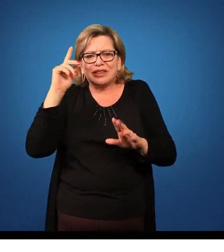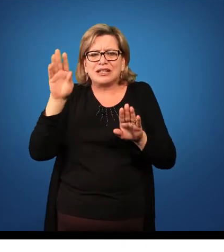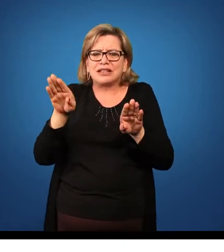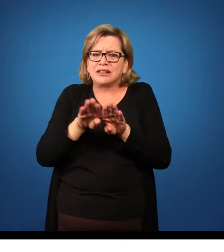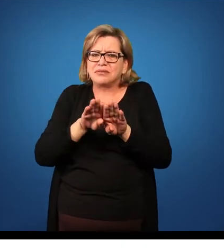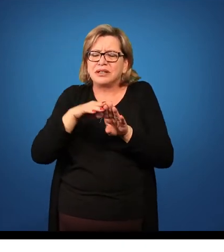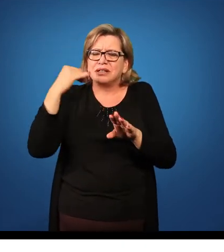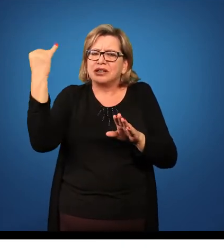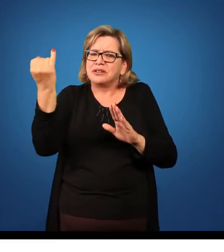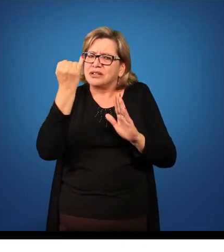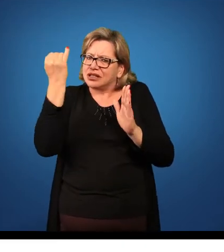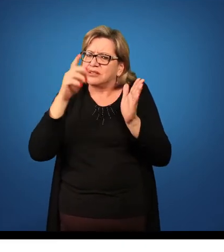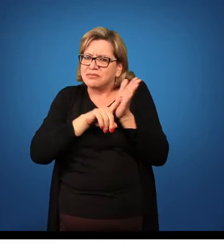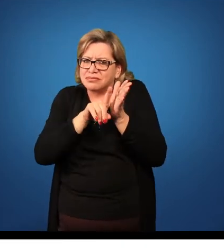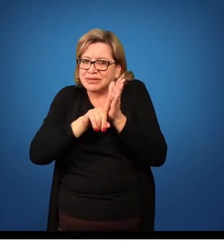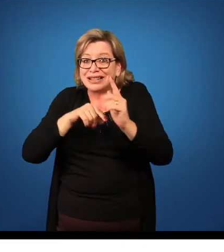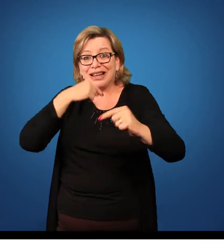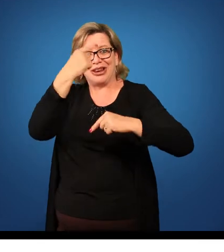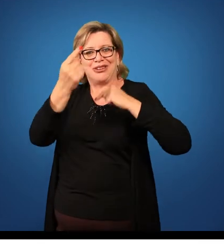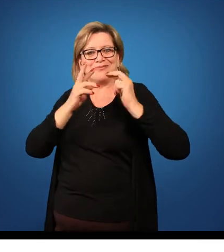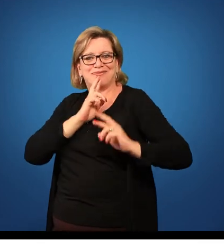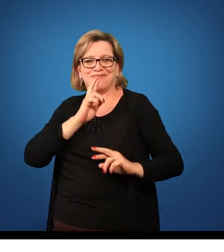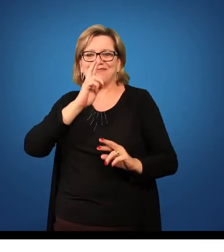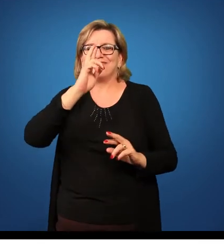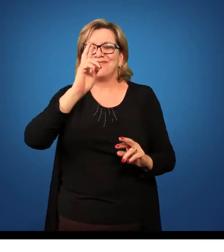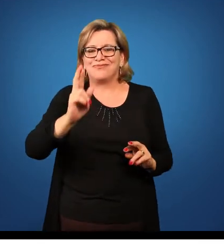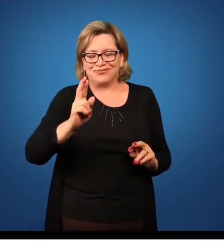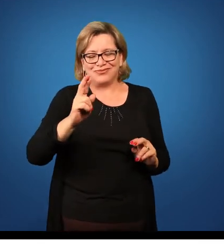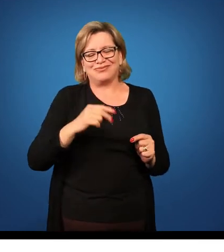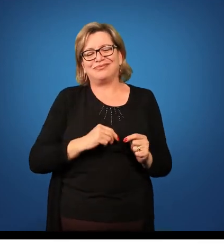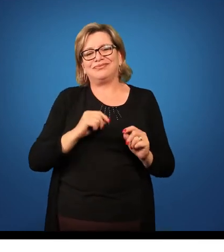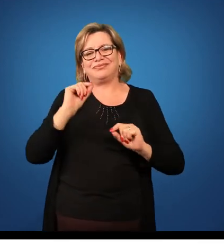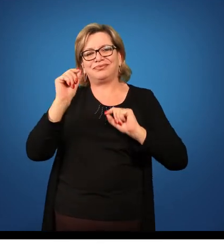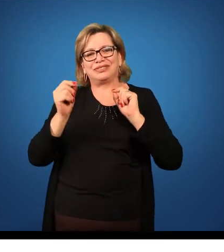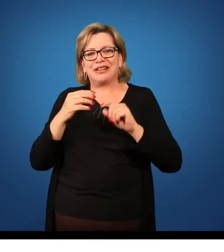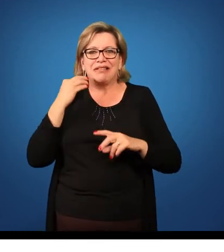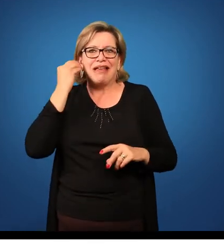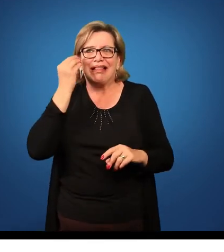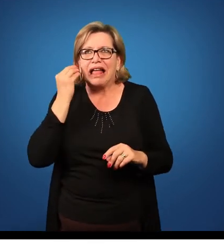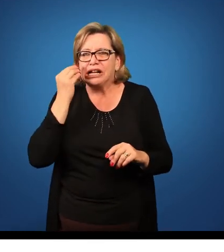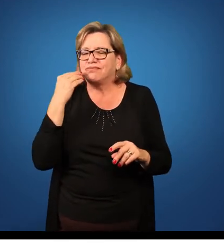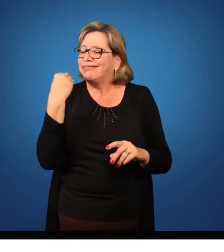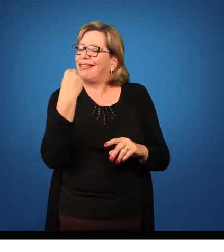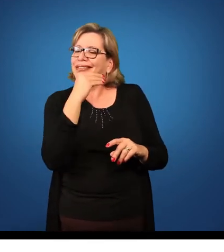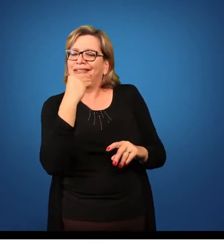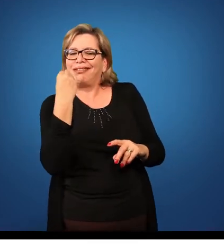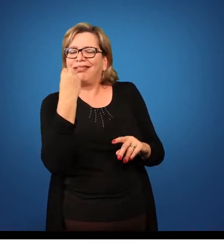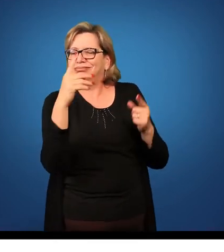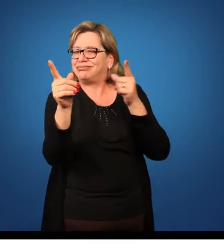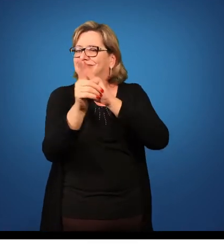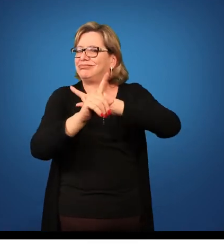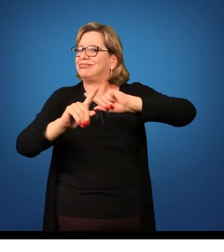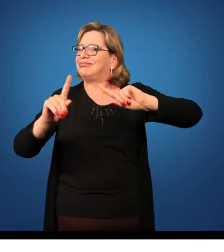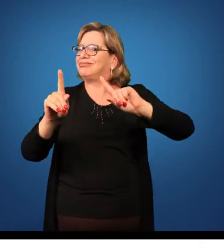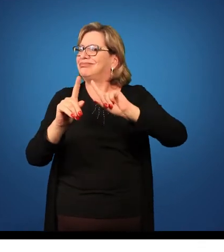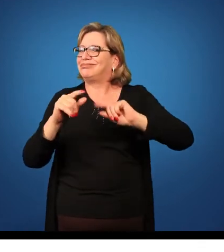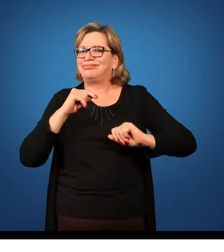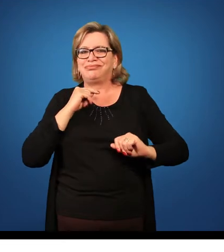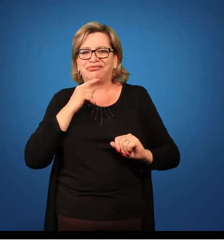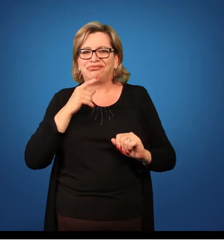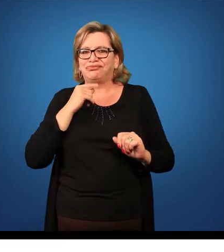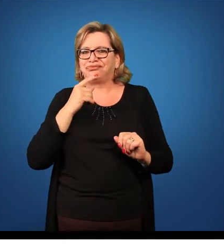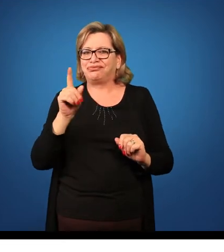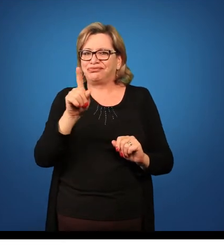pesquisar aquela informação e trazer ela na próxima aula. Então seja sincero, né, não tente improvisar, não tente enrolar, porque isso não funciona,